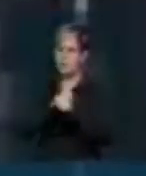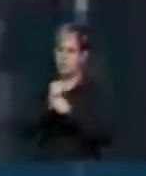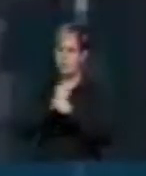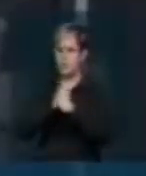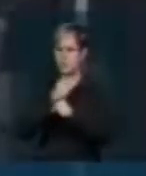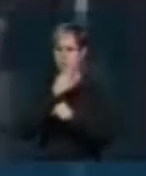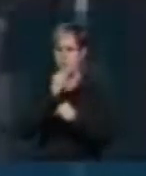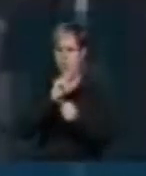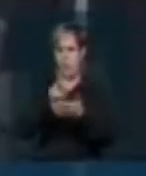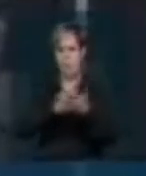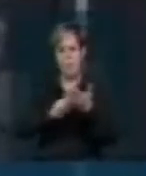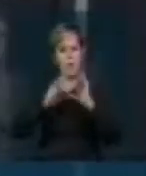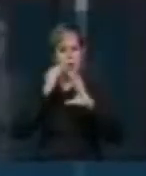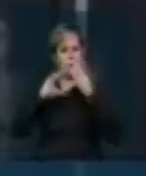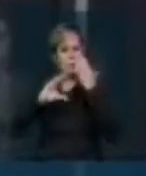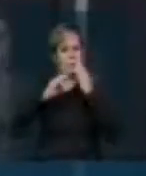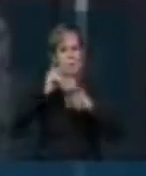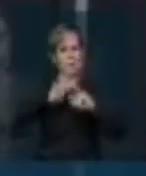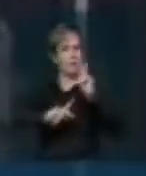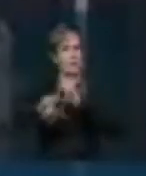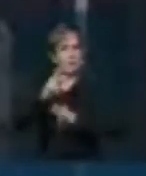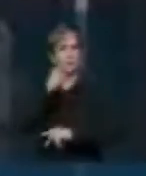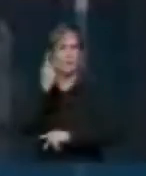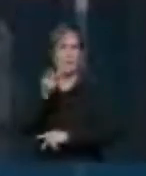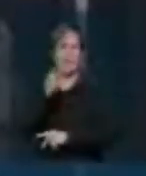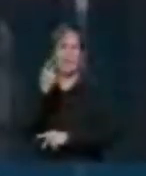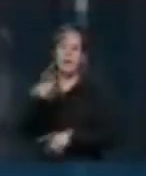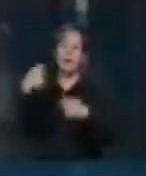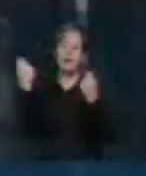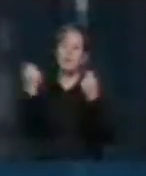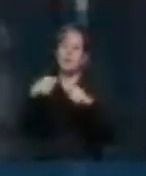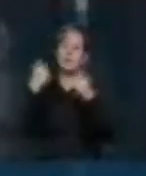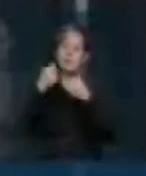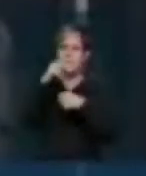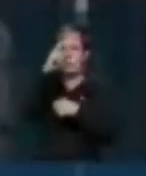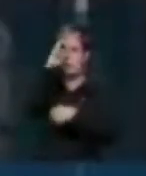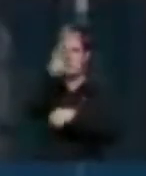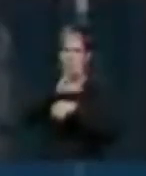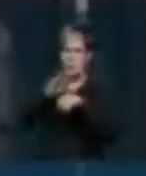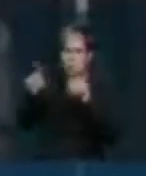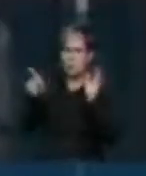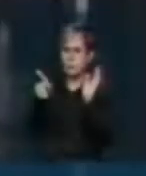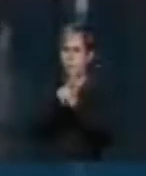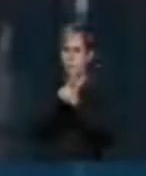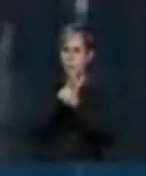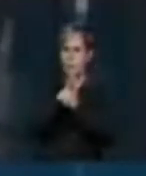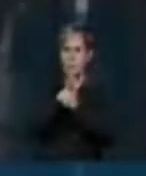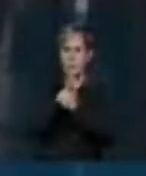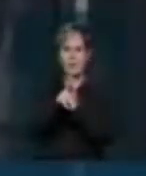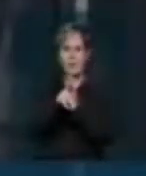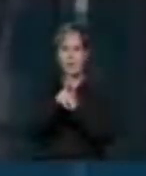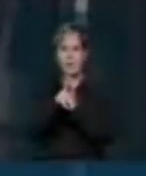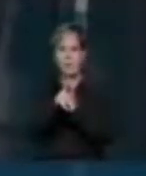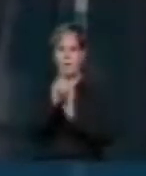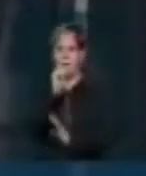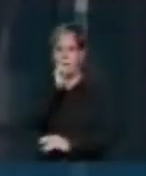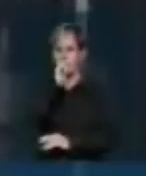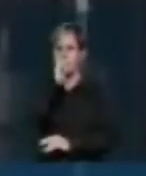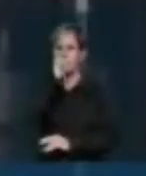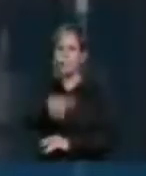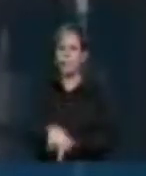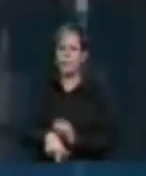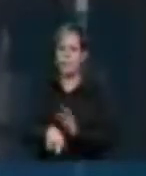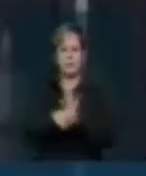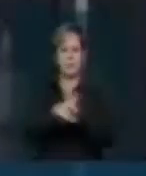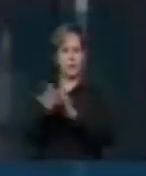popular, que dizia, é preciso cultura para cuspir nessa estrutura. Vou repetir para